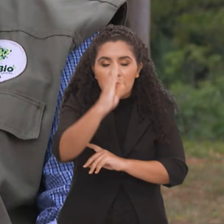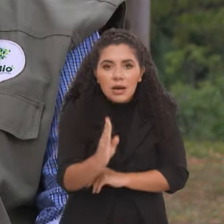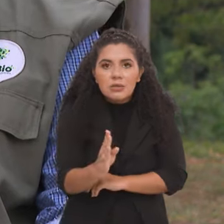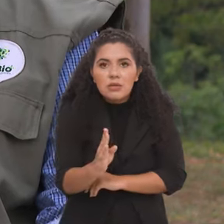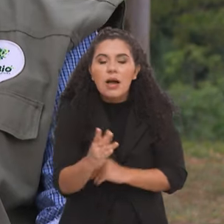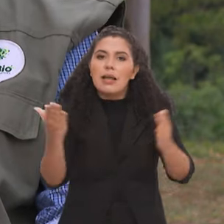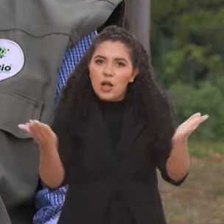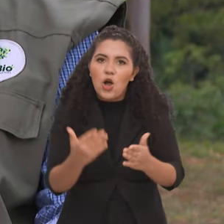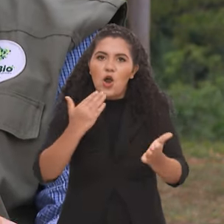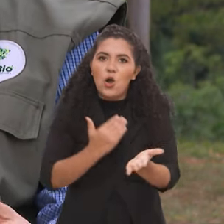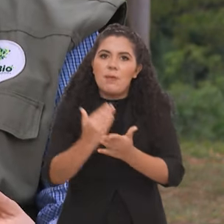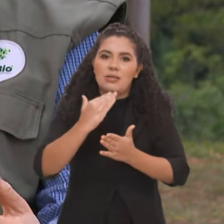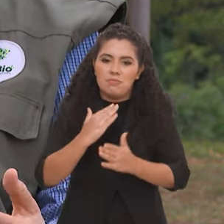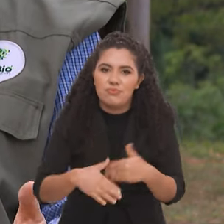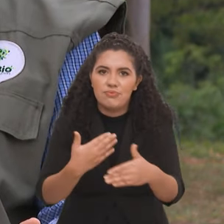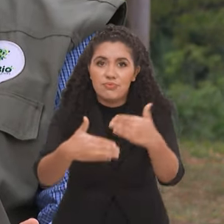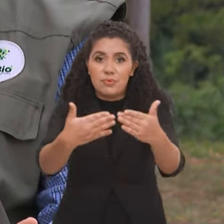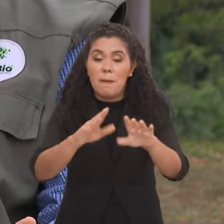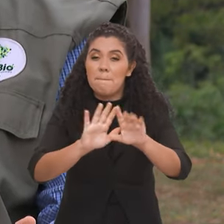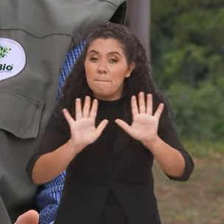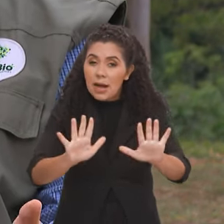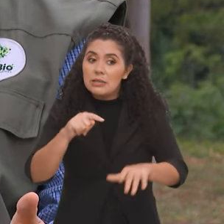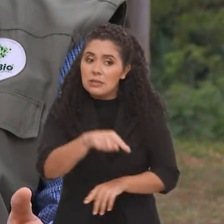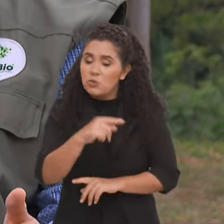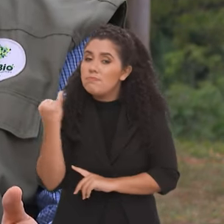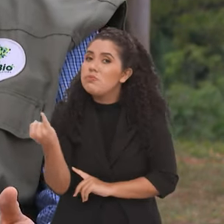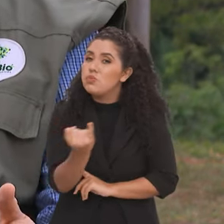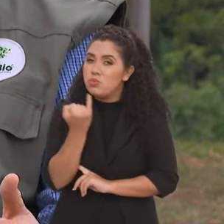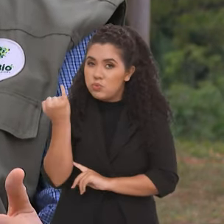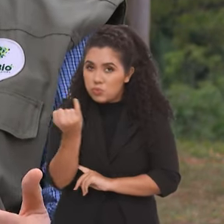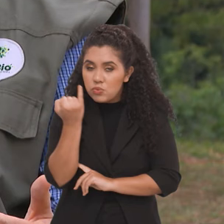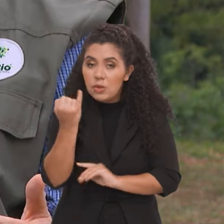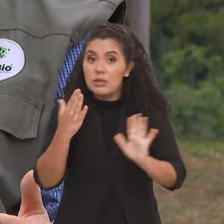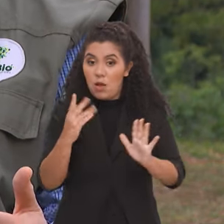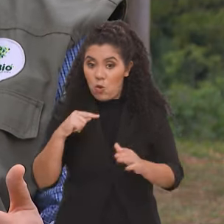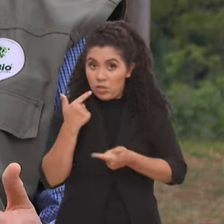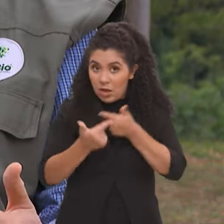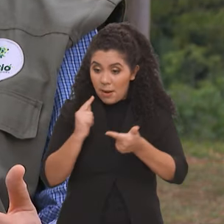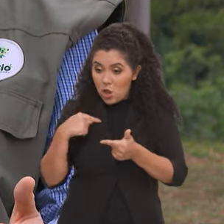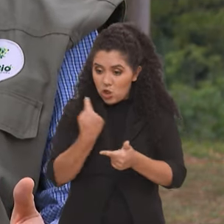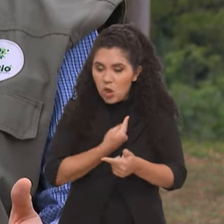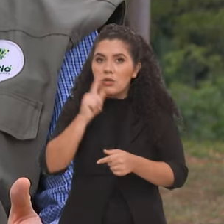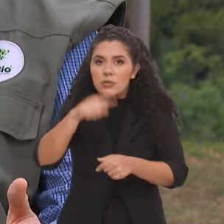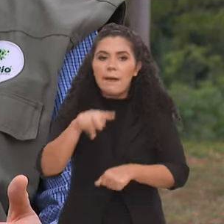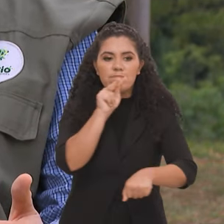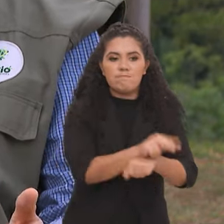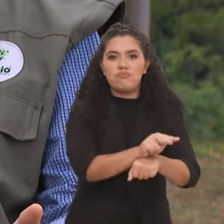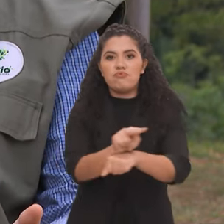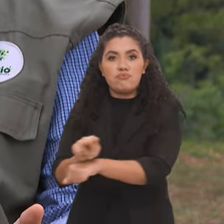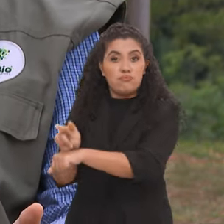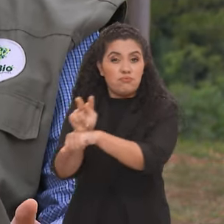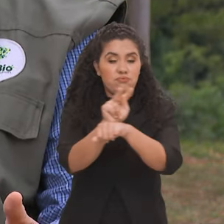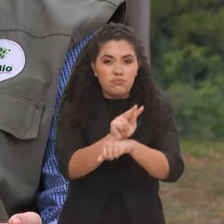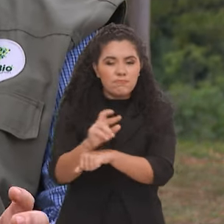começam a ser reintroduzidas. Mas isso é uma atividade muito cara. Então, o nosso trabalho é de fazer uma fiscalização mais